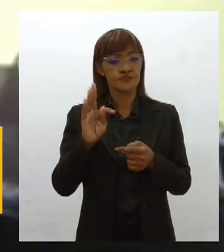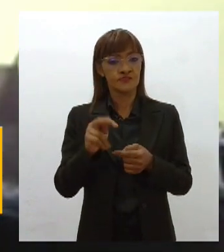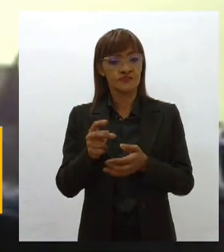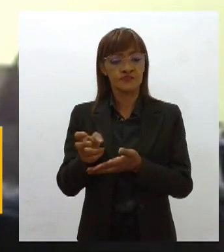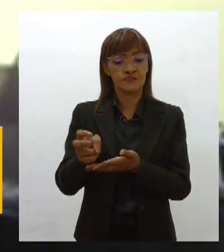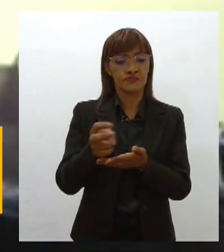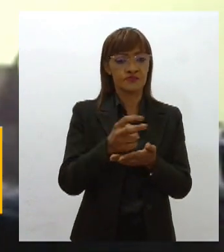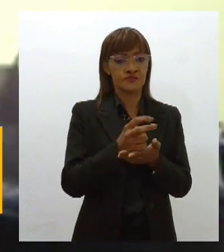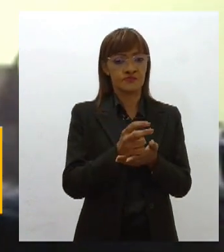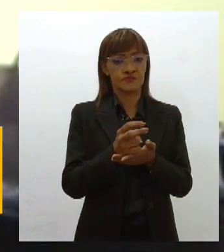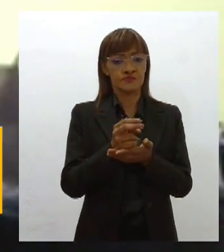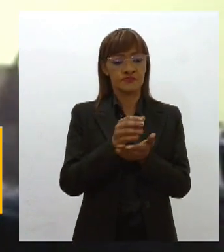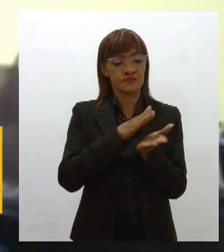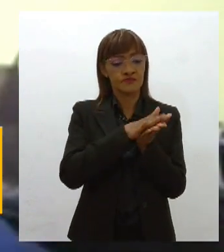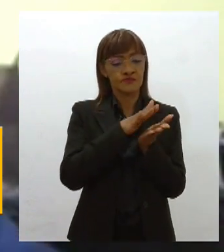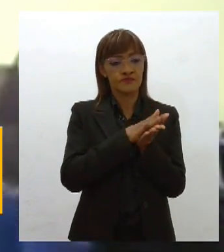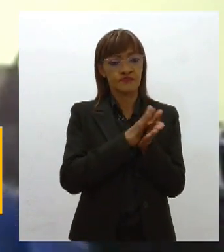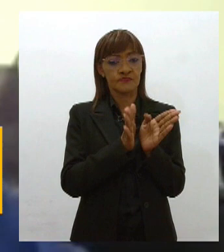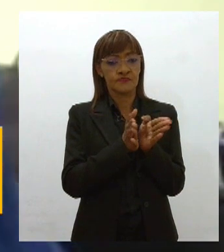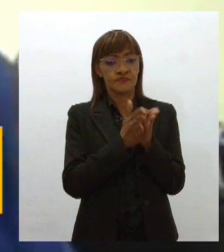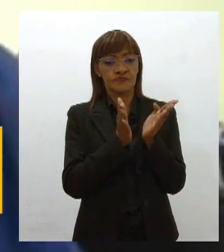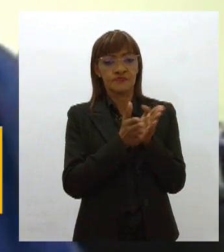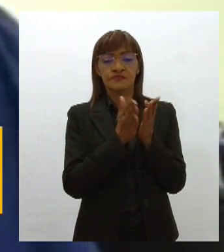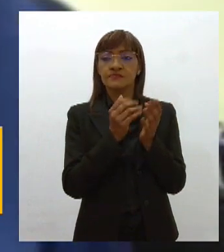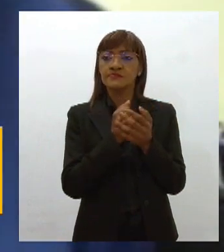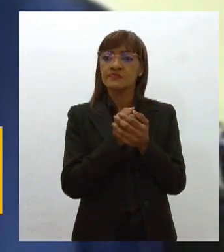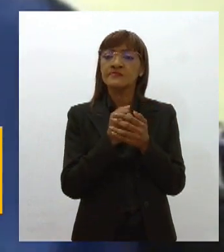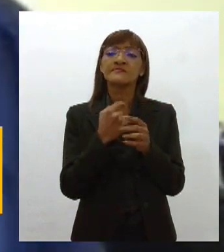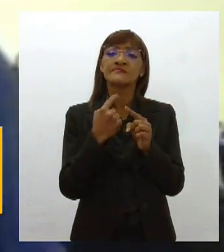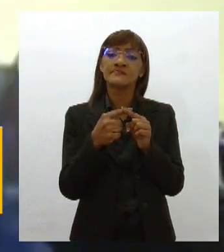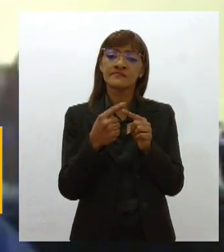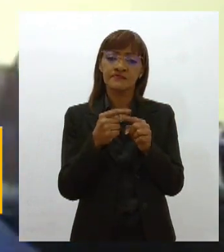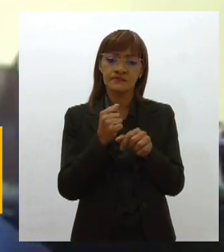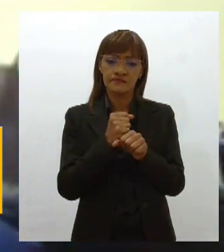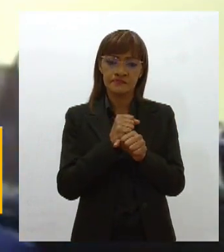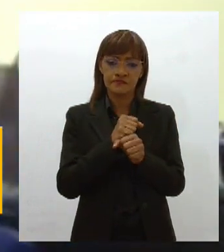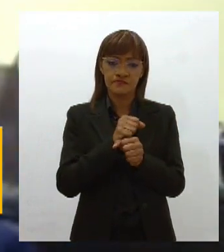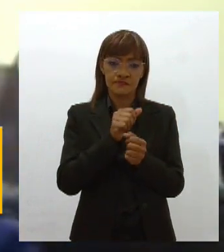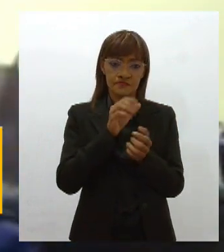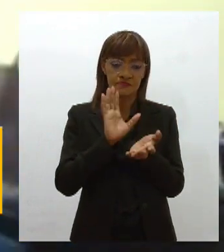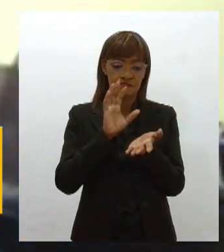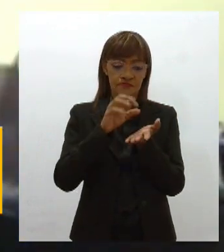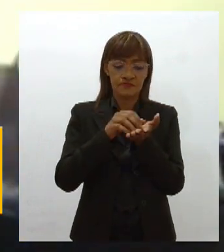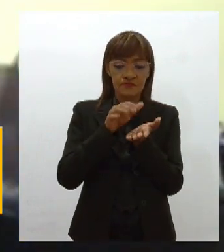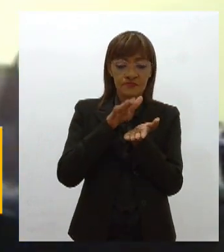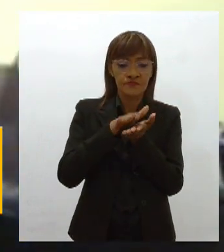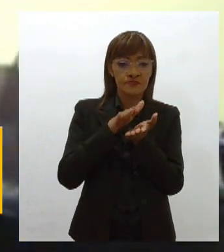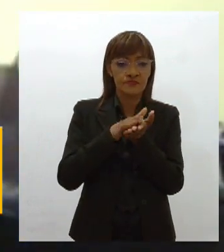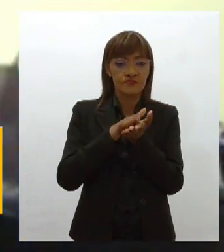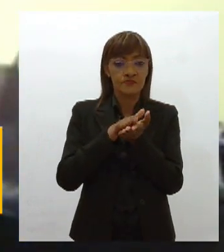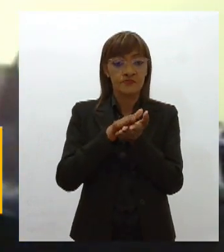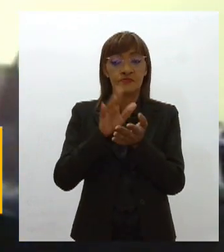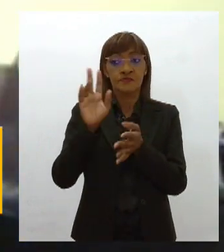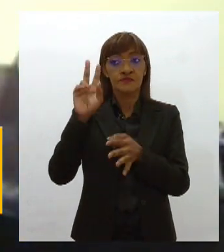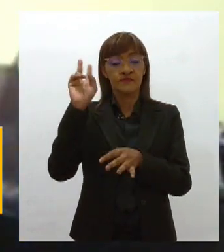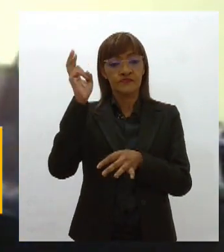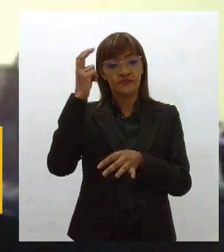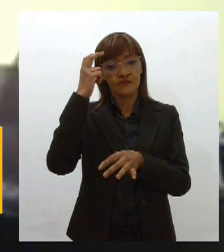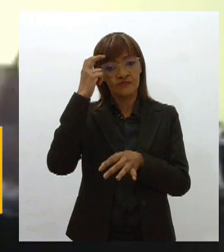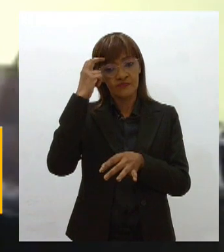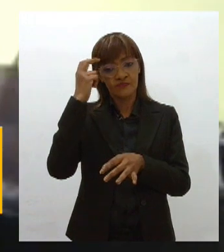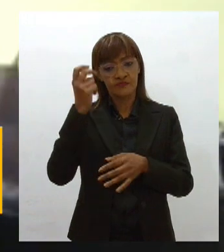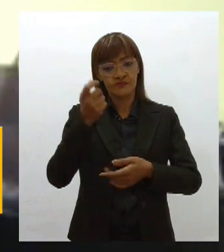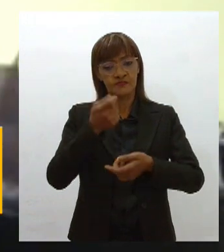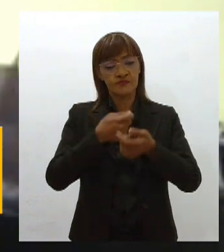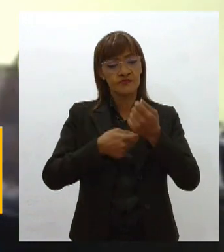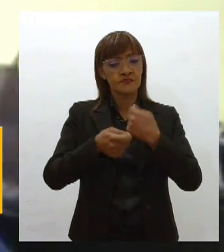pobreza. Por que do fundo da pobreza? Porque a cultura trata da economia criativa.